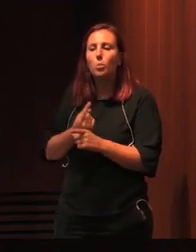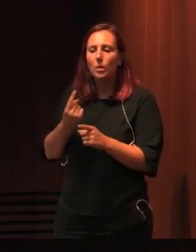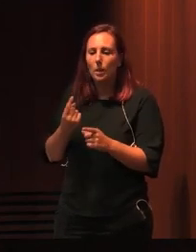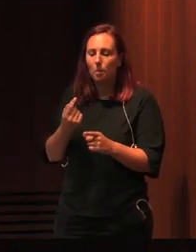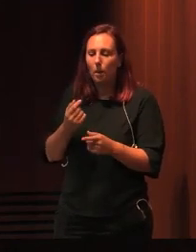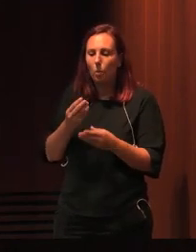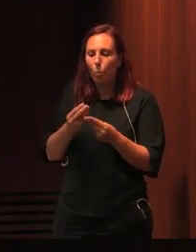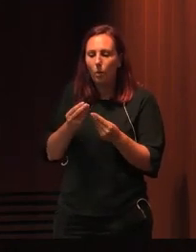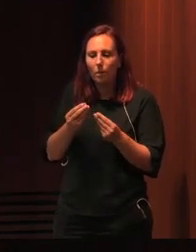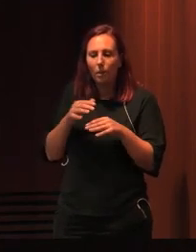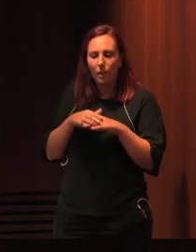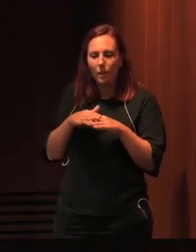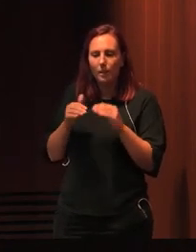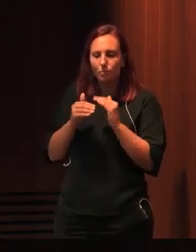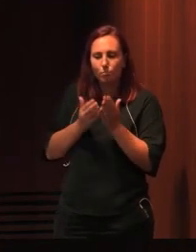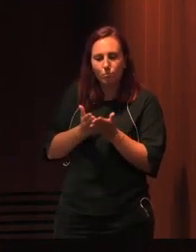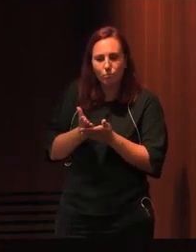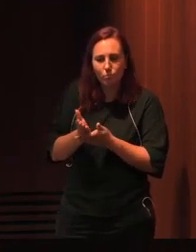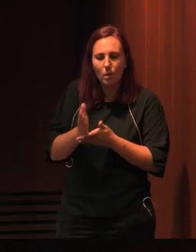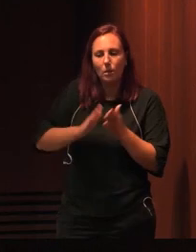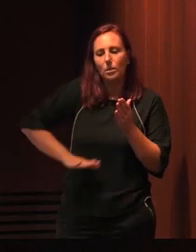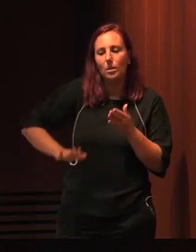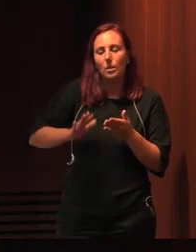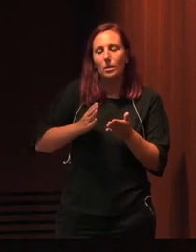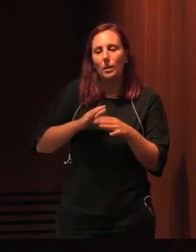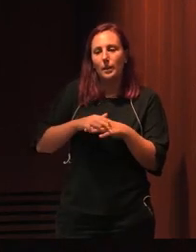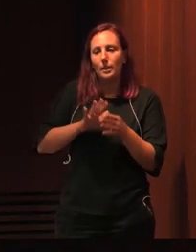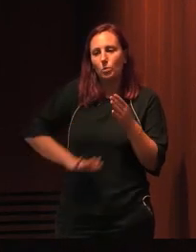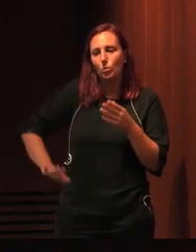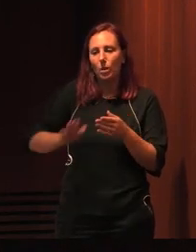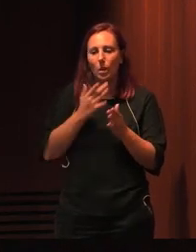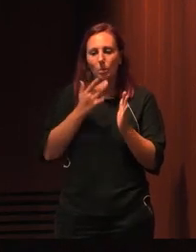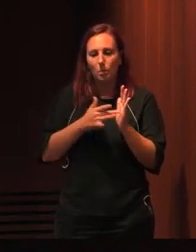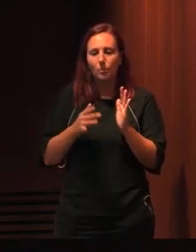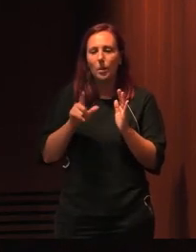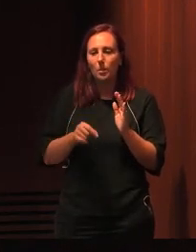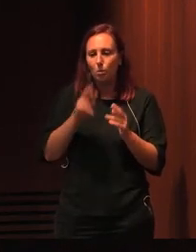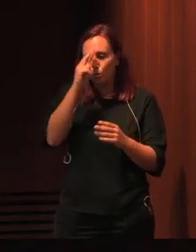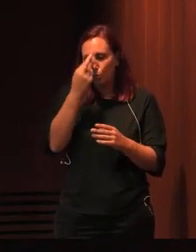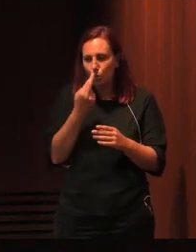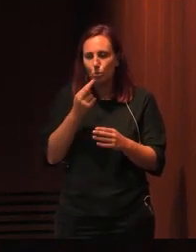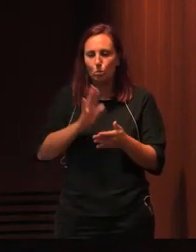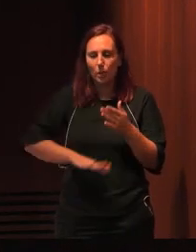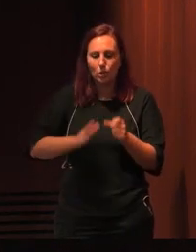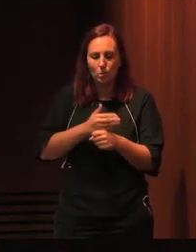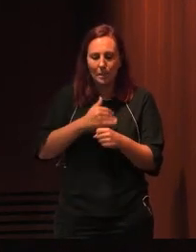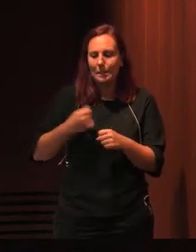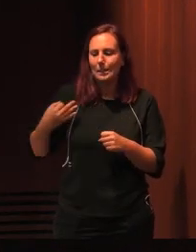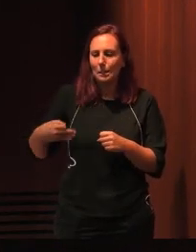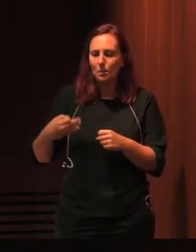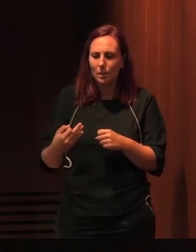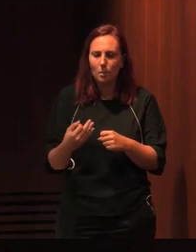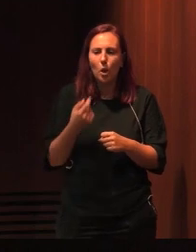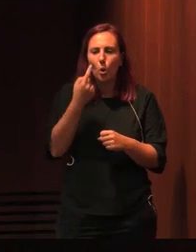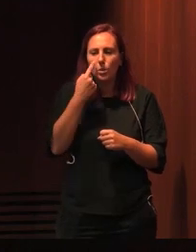e qualidade desta Rede Nacional de Bibliotecas. Reconheço o empenho dos colegas do Gabinete que procuram permanentemente atualizar